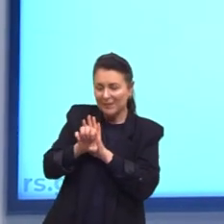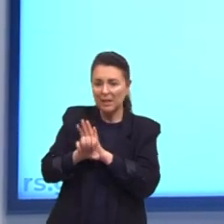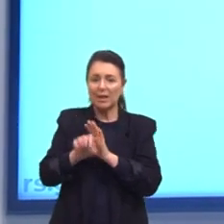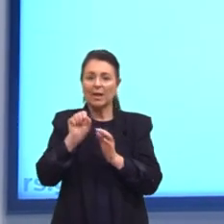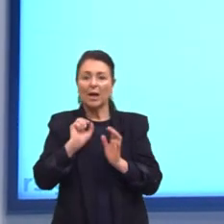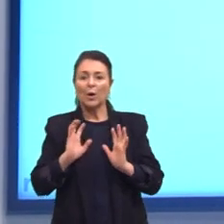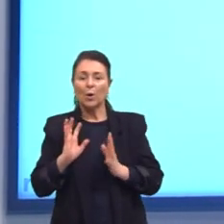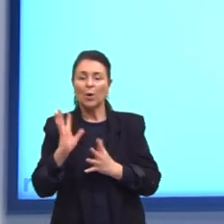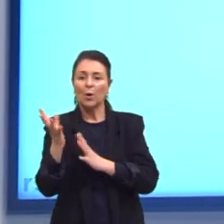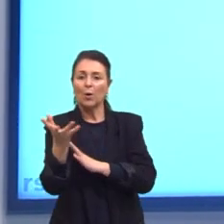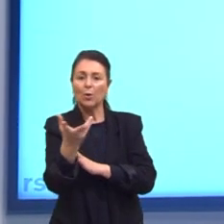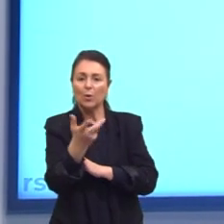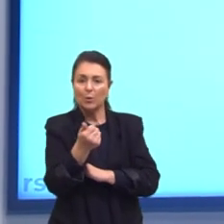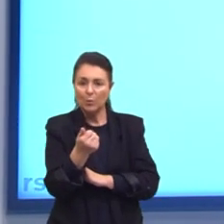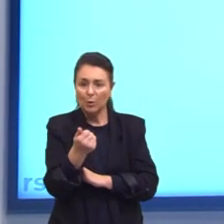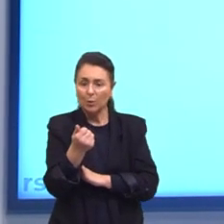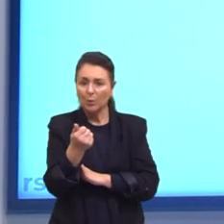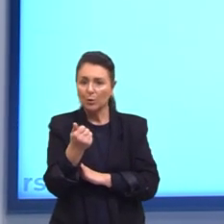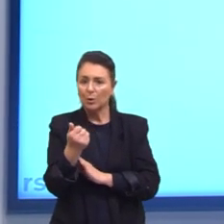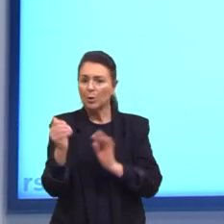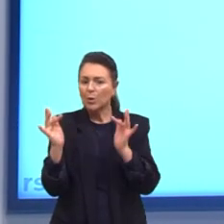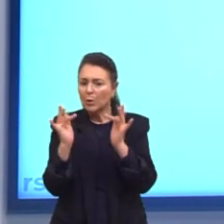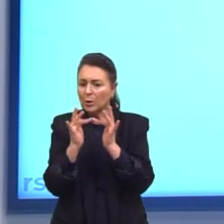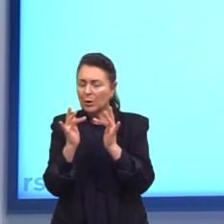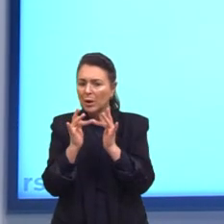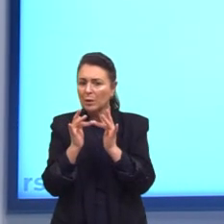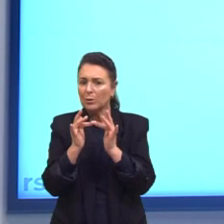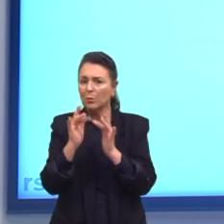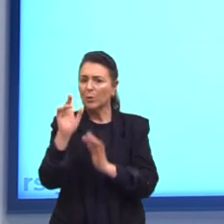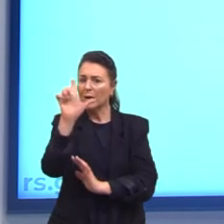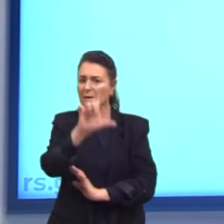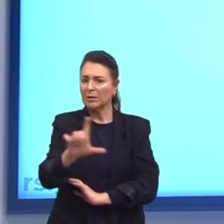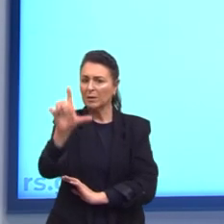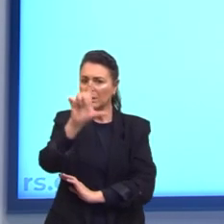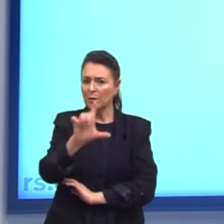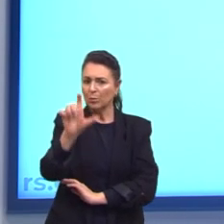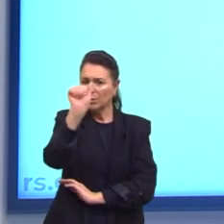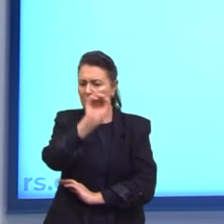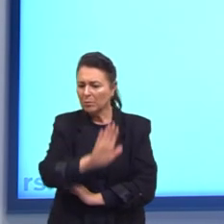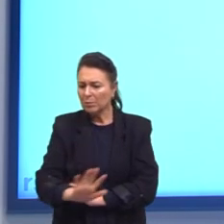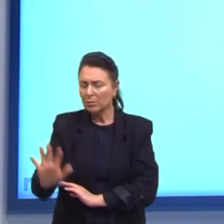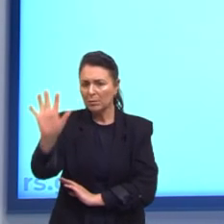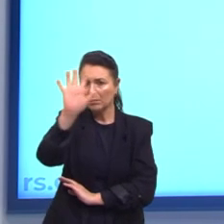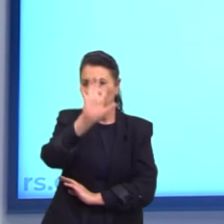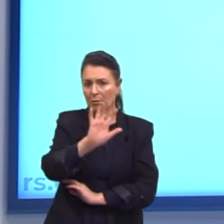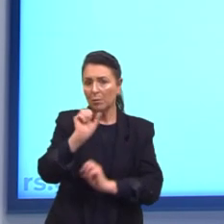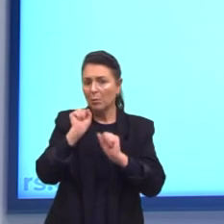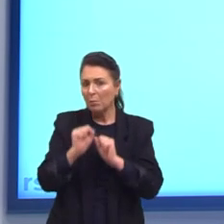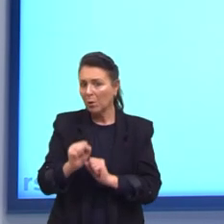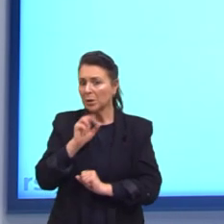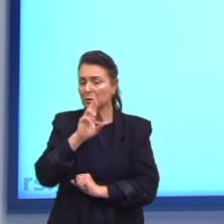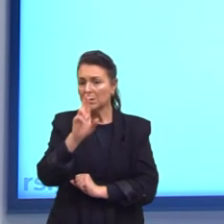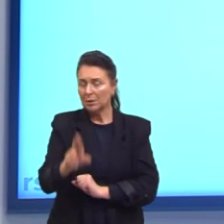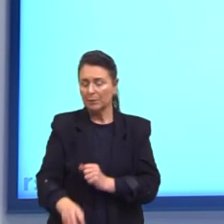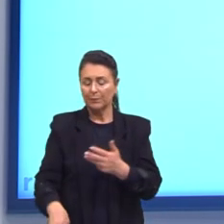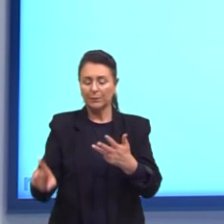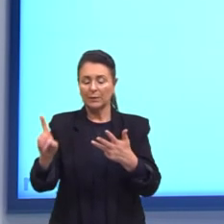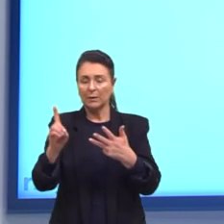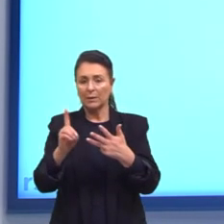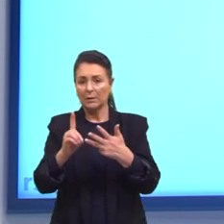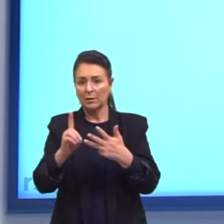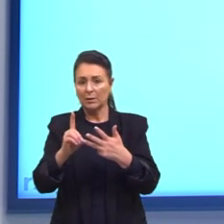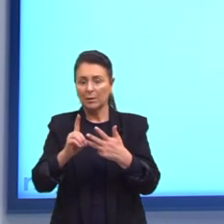anunciante às histórias clássicas da literatura universal. Até pode ser uma resposta ali. Letra D.